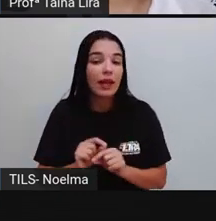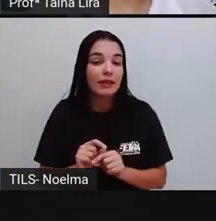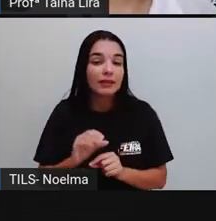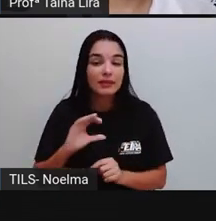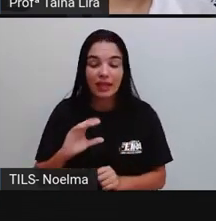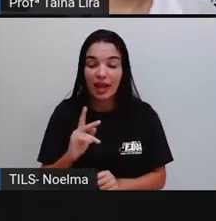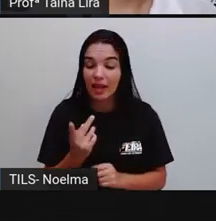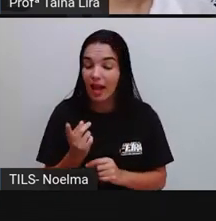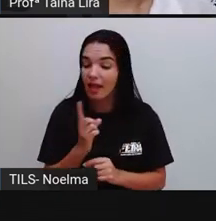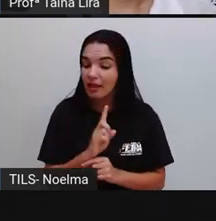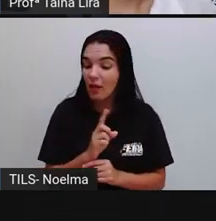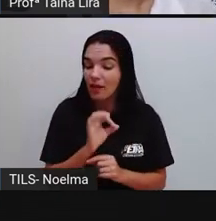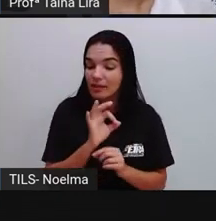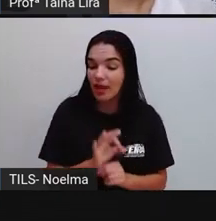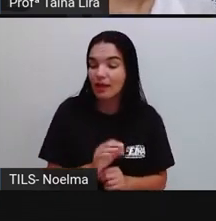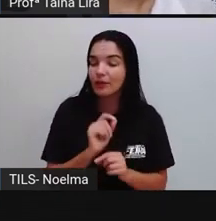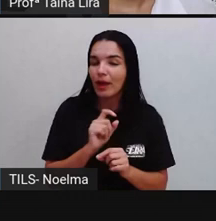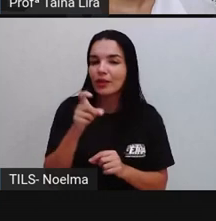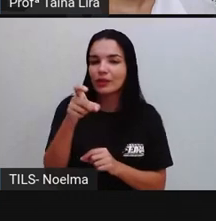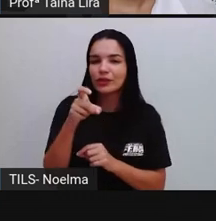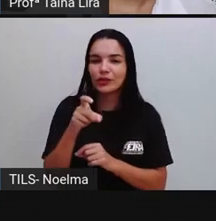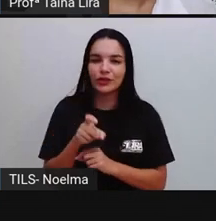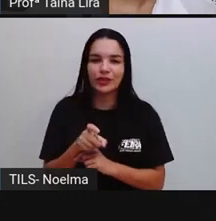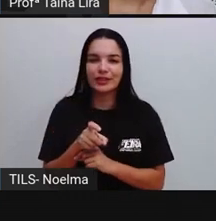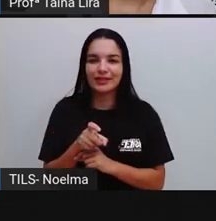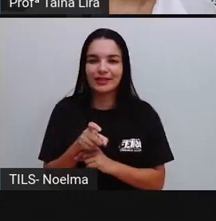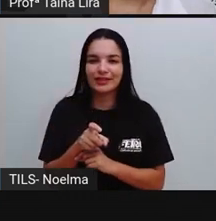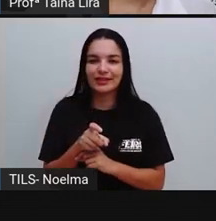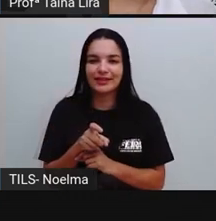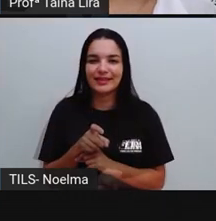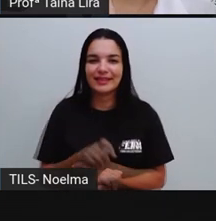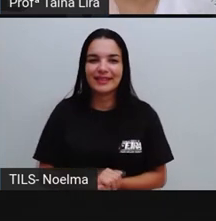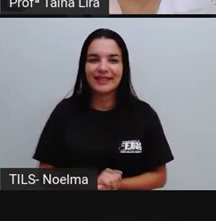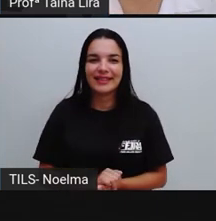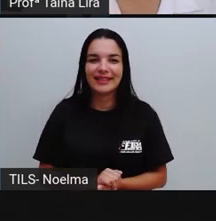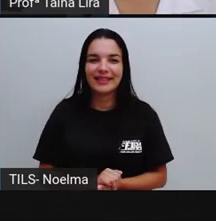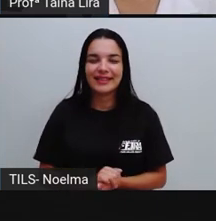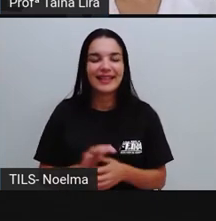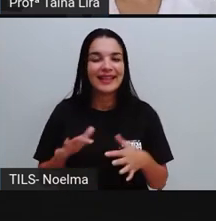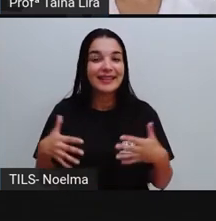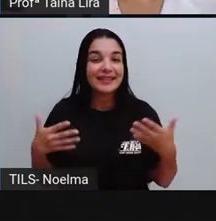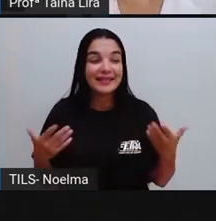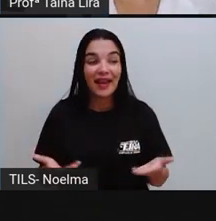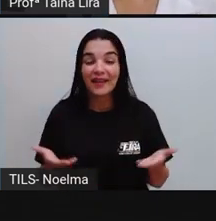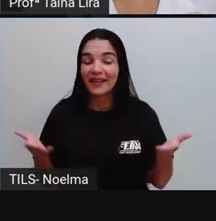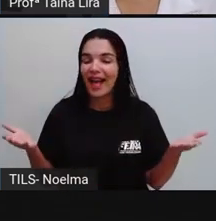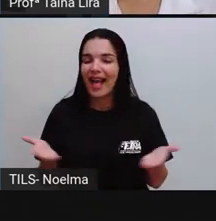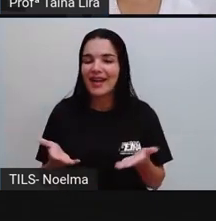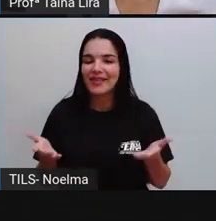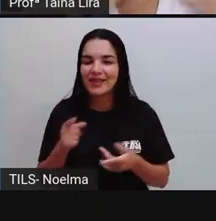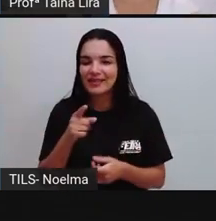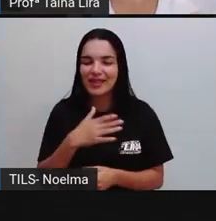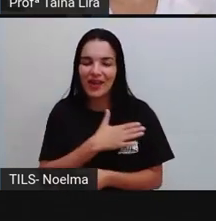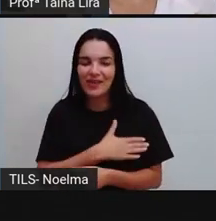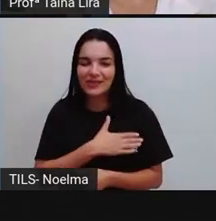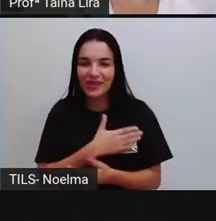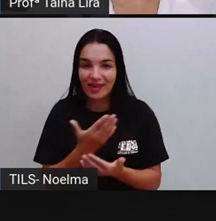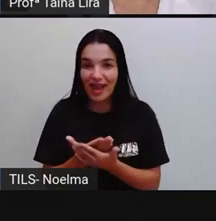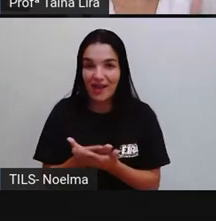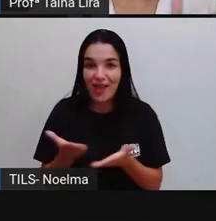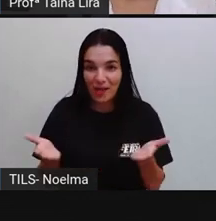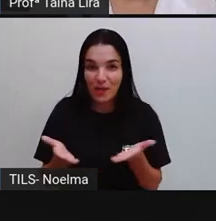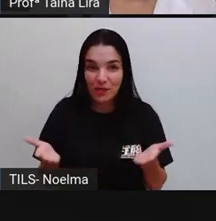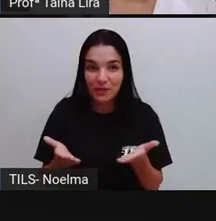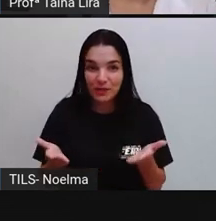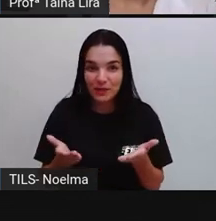no texto, É com X, Tá? Então, Segundo ano, Gostaram da nossa aula de hoje,